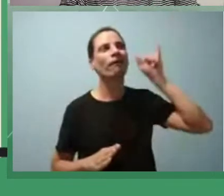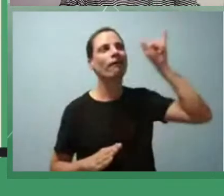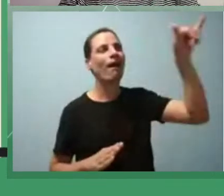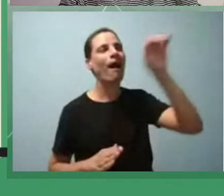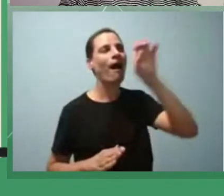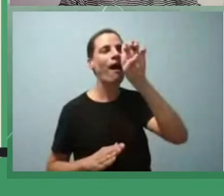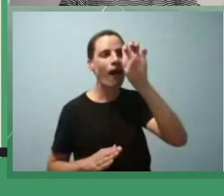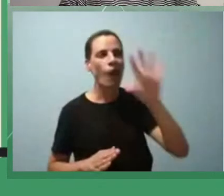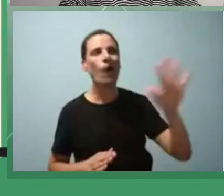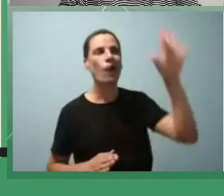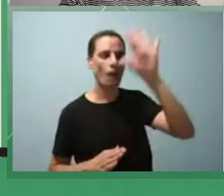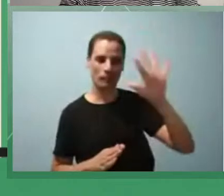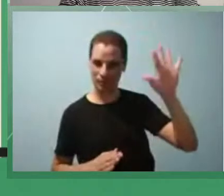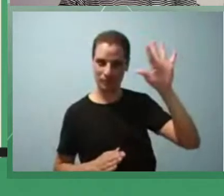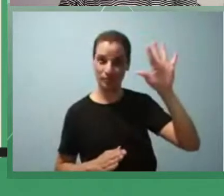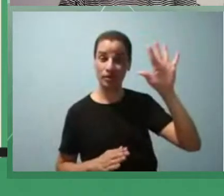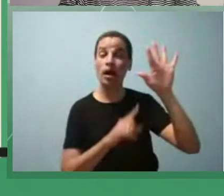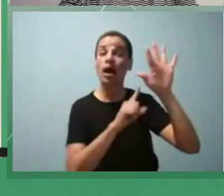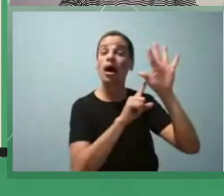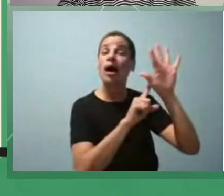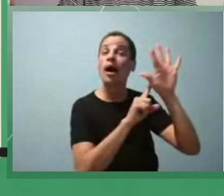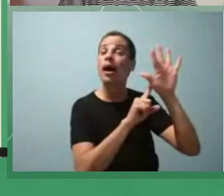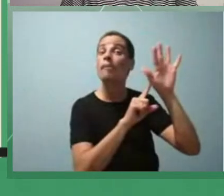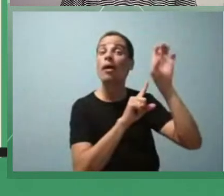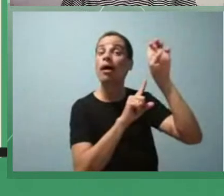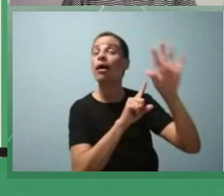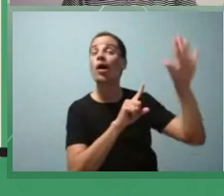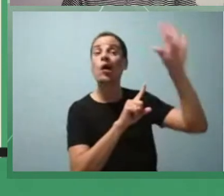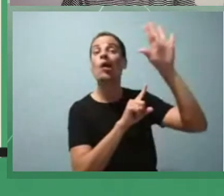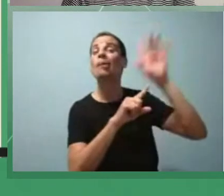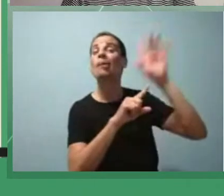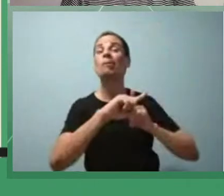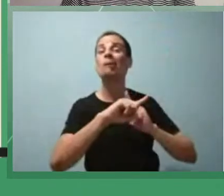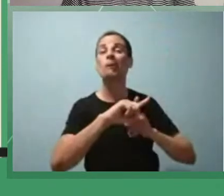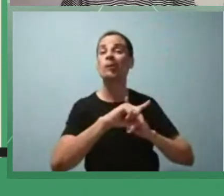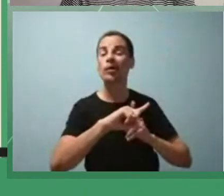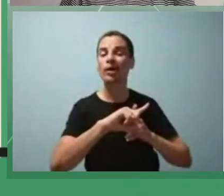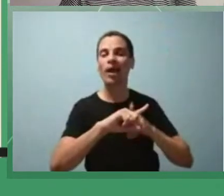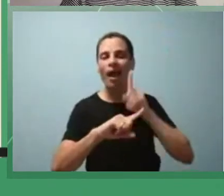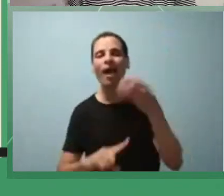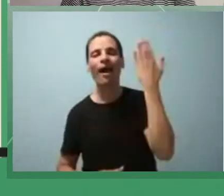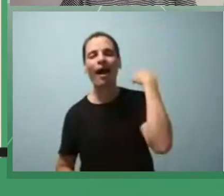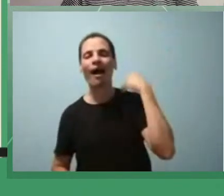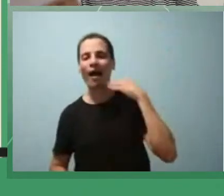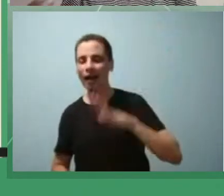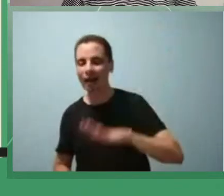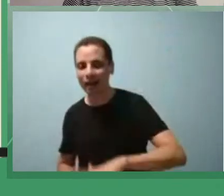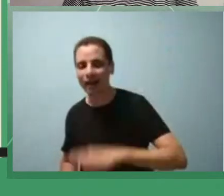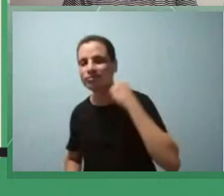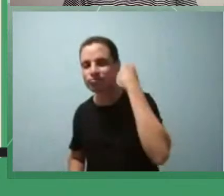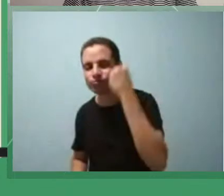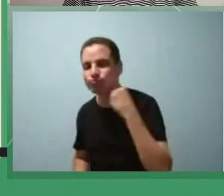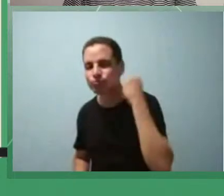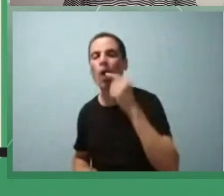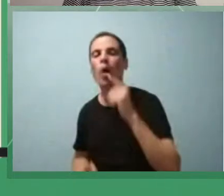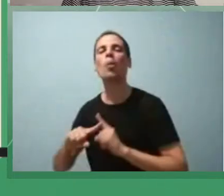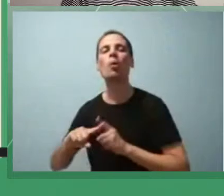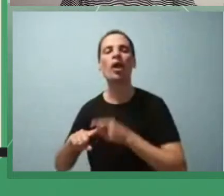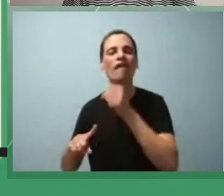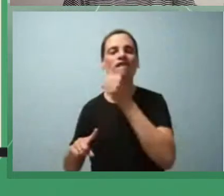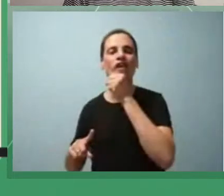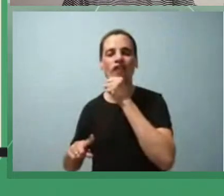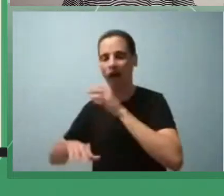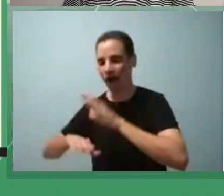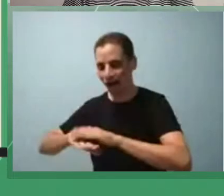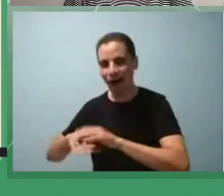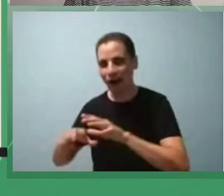só que aí a gente tem como ponto de partida uma experiência que ele viveu na infância ali do hábito que a avó tinha de fazer um biscoito